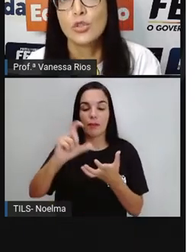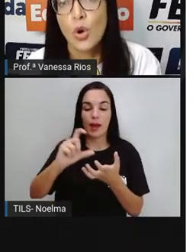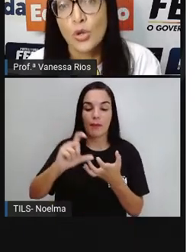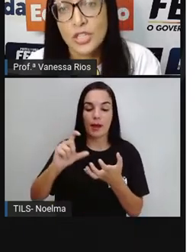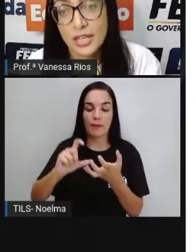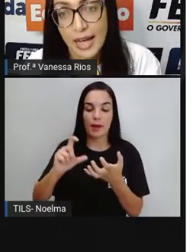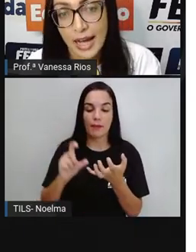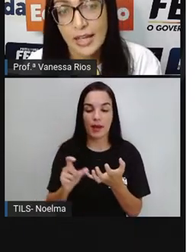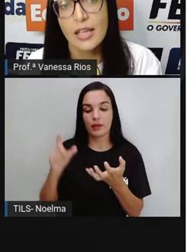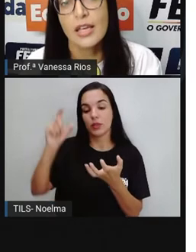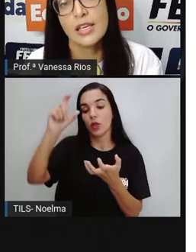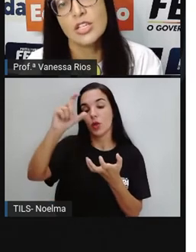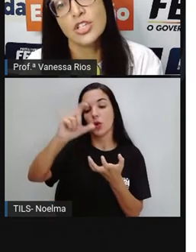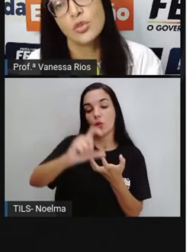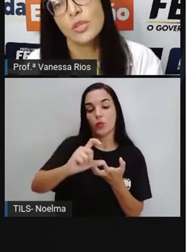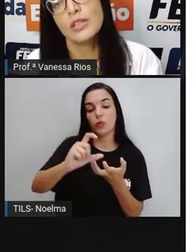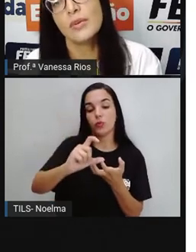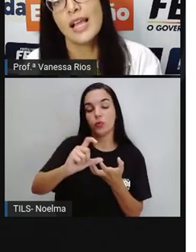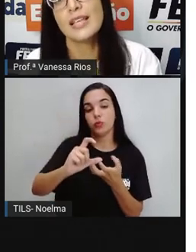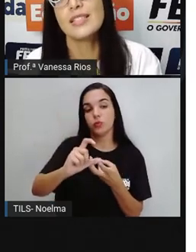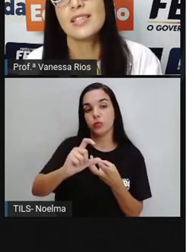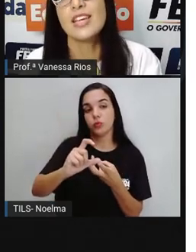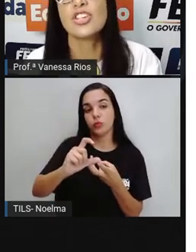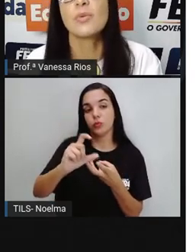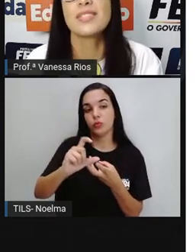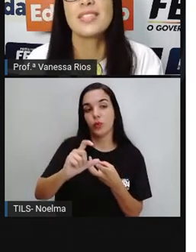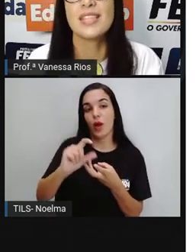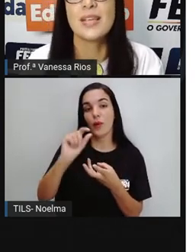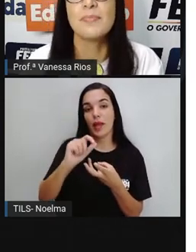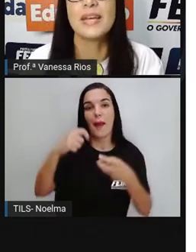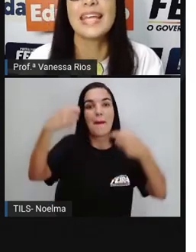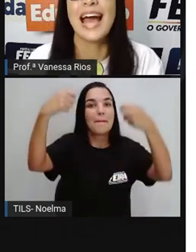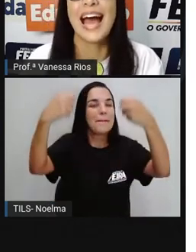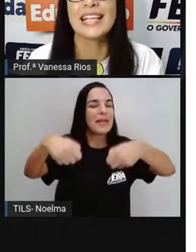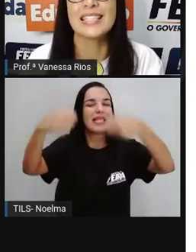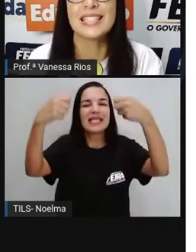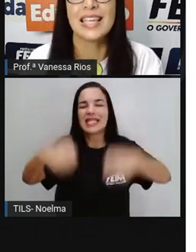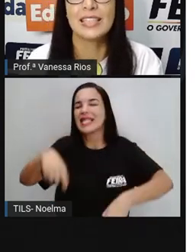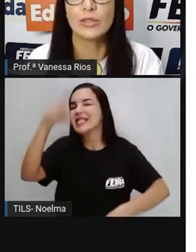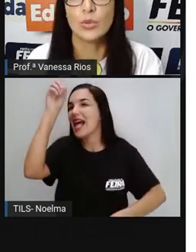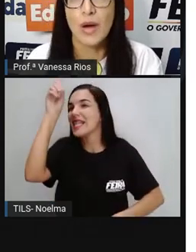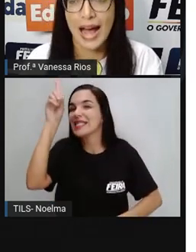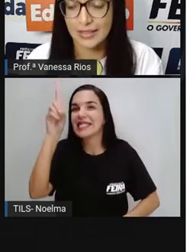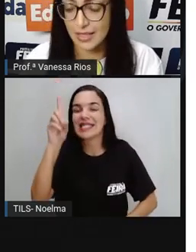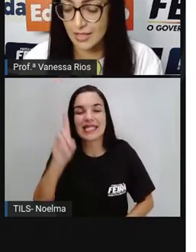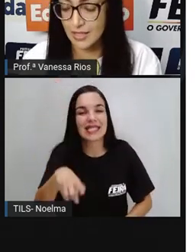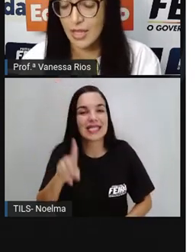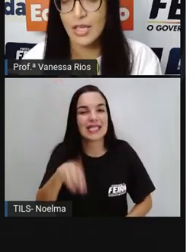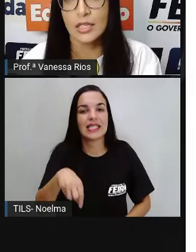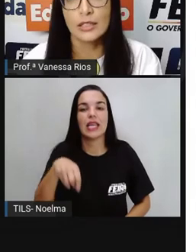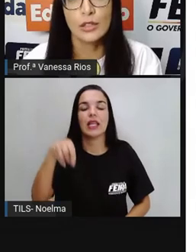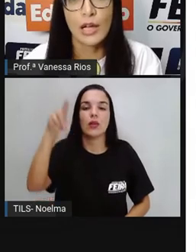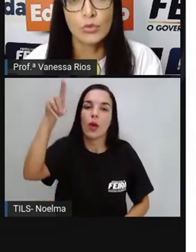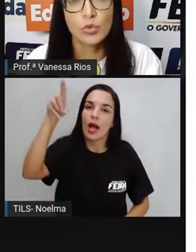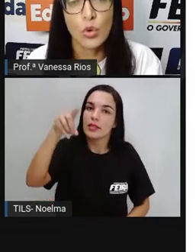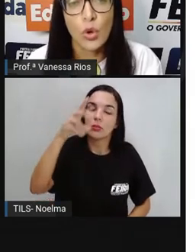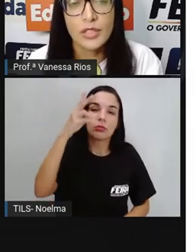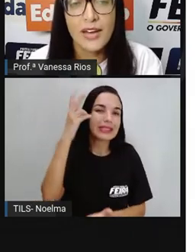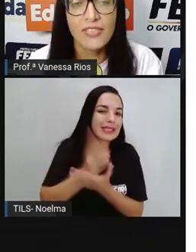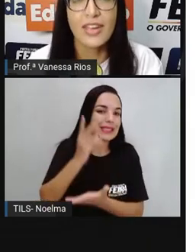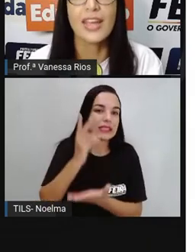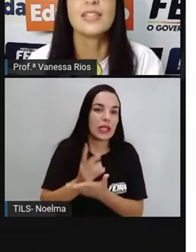tônica e institui então que elas sejam sempre acentuadas. Então